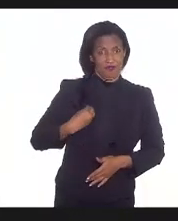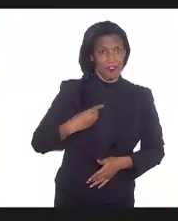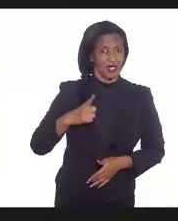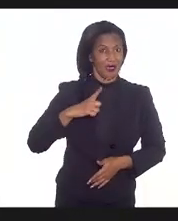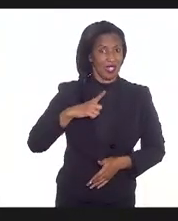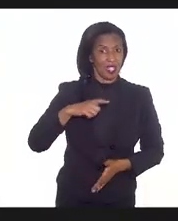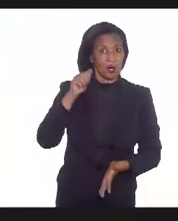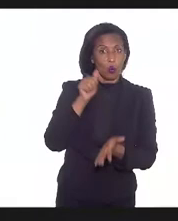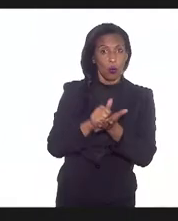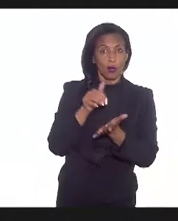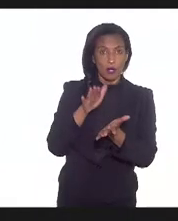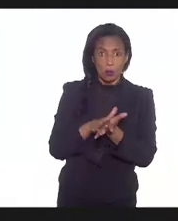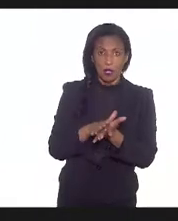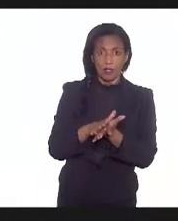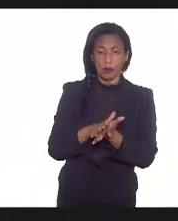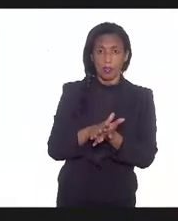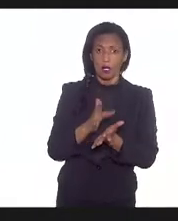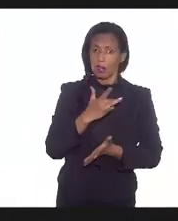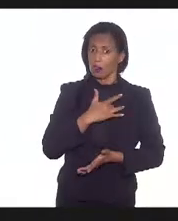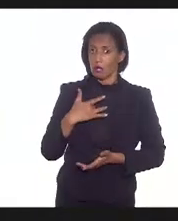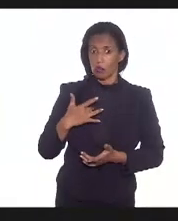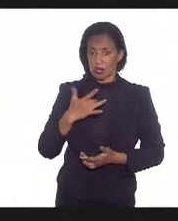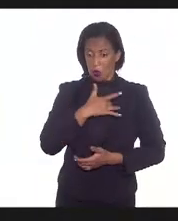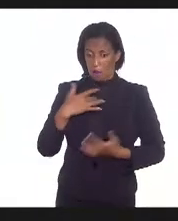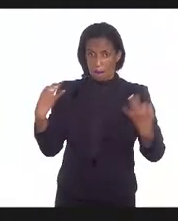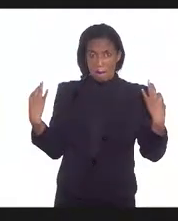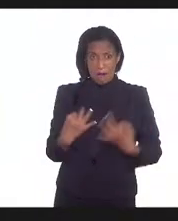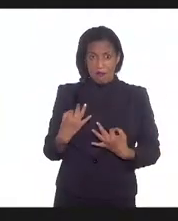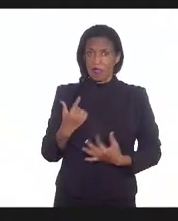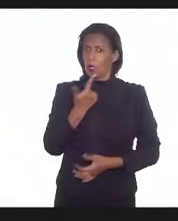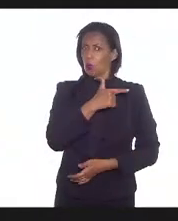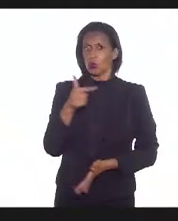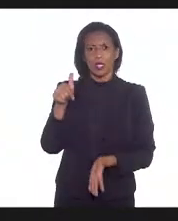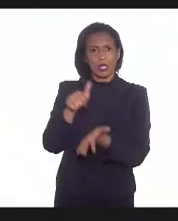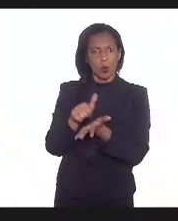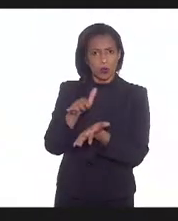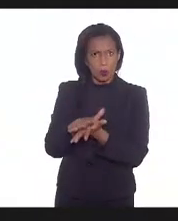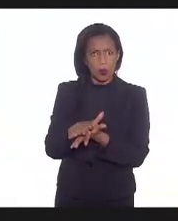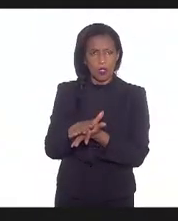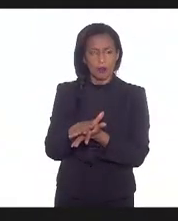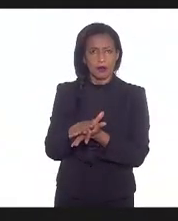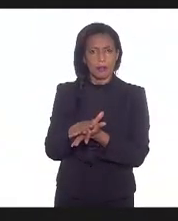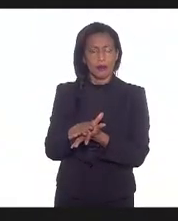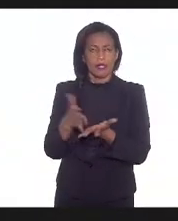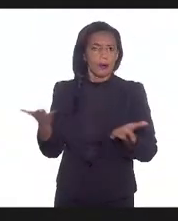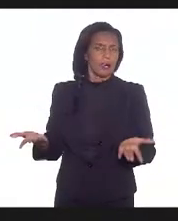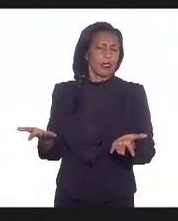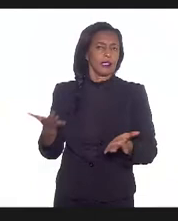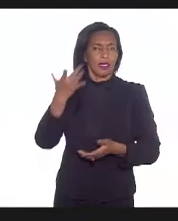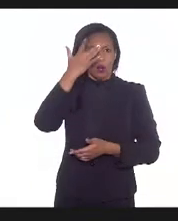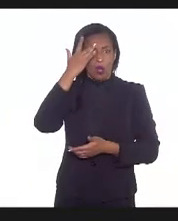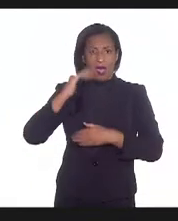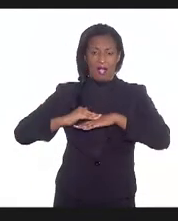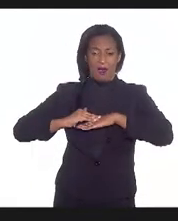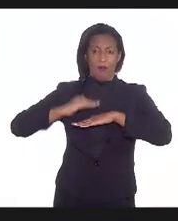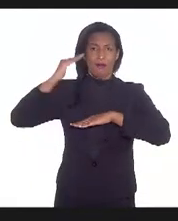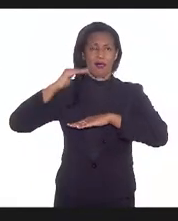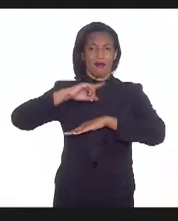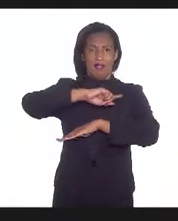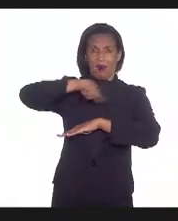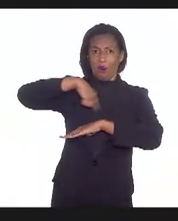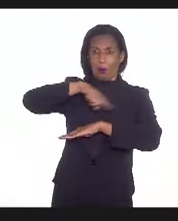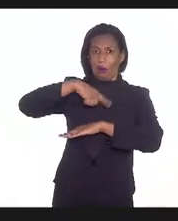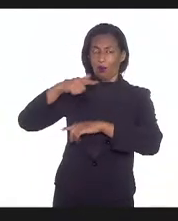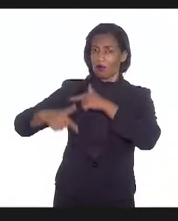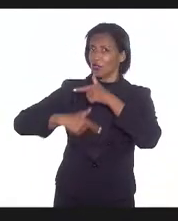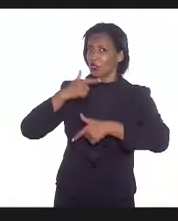graves. Então, assim, aumentar a jornada de trabalho não trabalha com precaução, não trabalha com prevenção de nada,